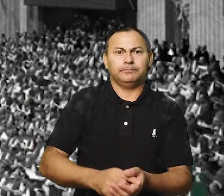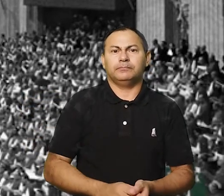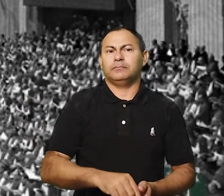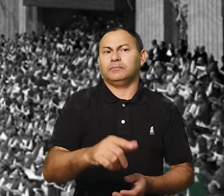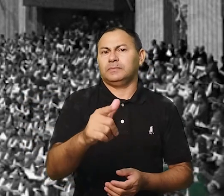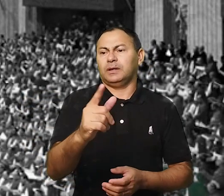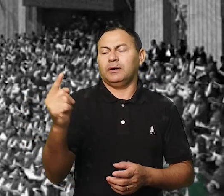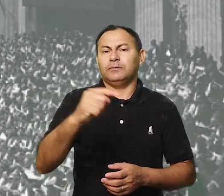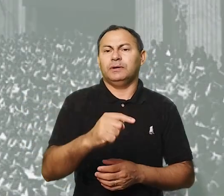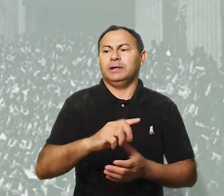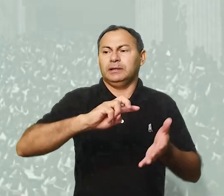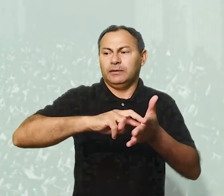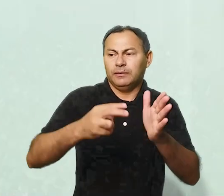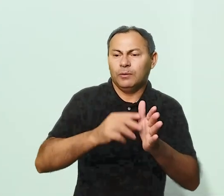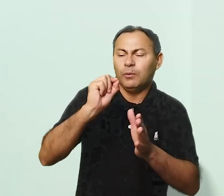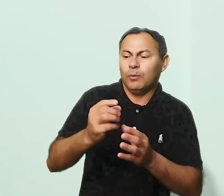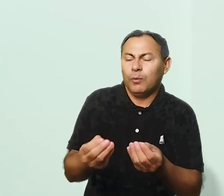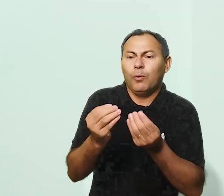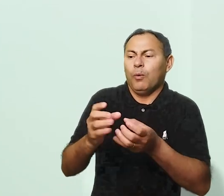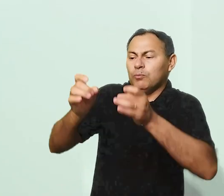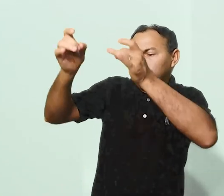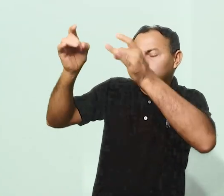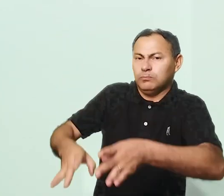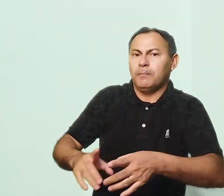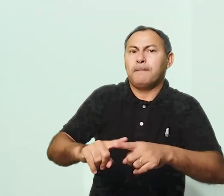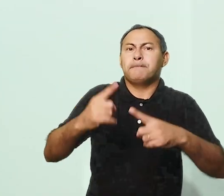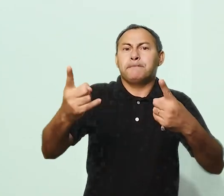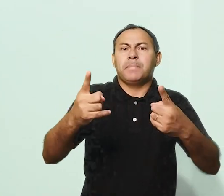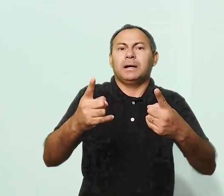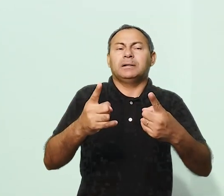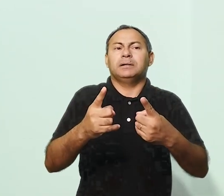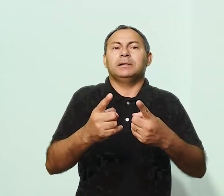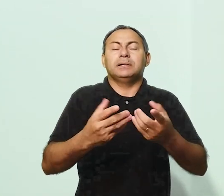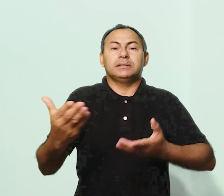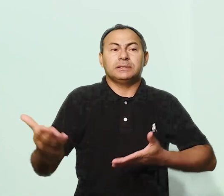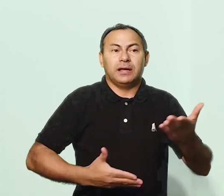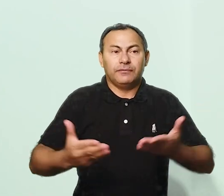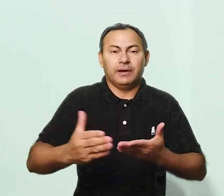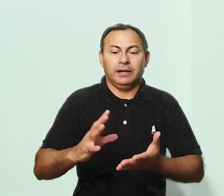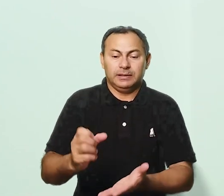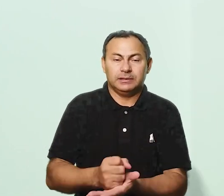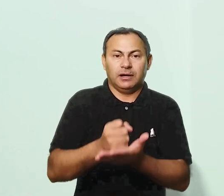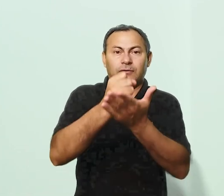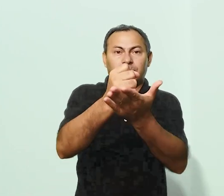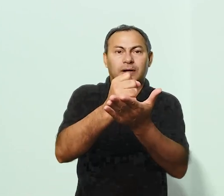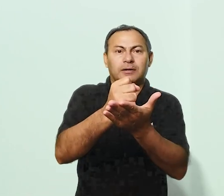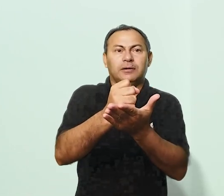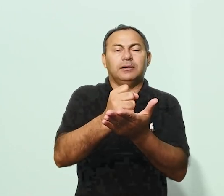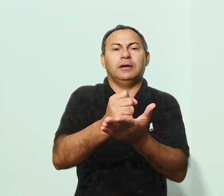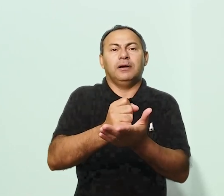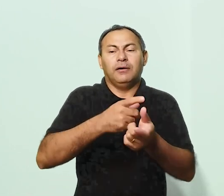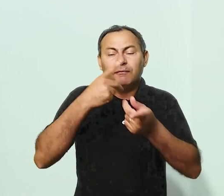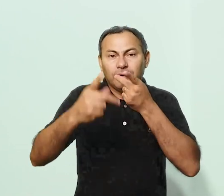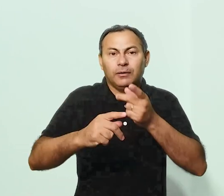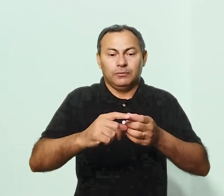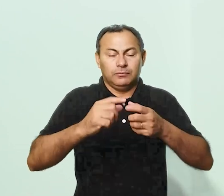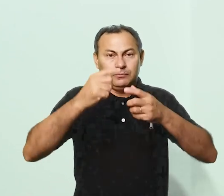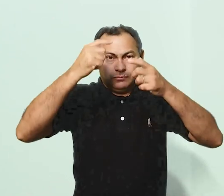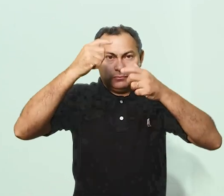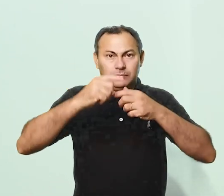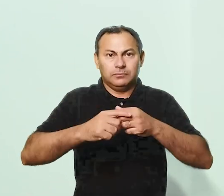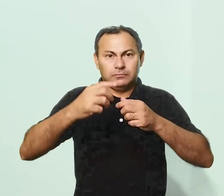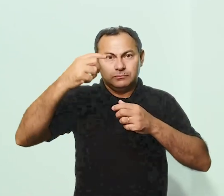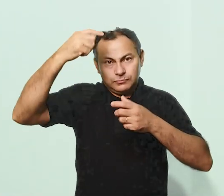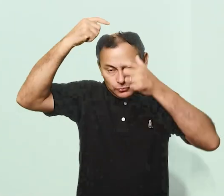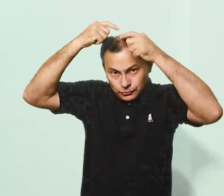veio para definir ou condenar, mas para servir e salvar, dizia o cardeal Dom Aloysio